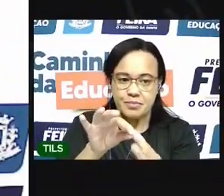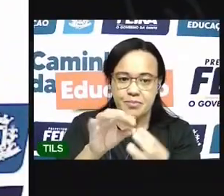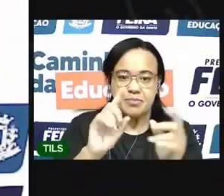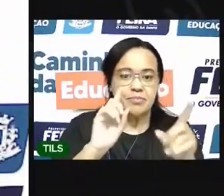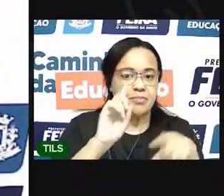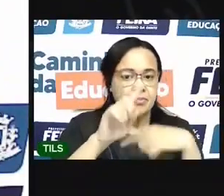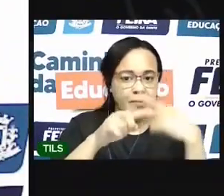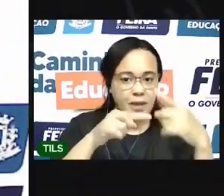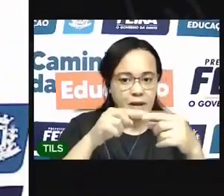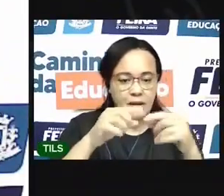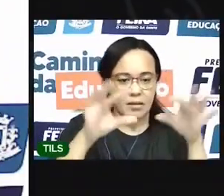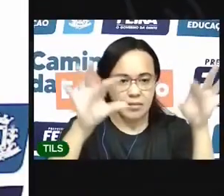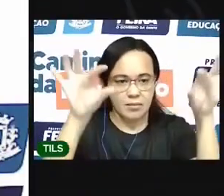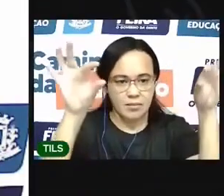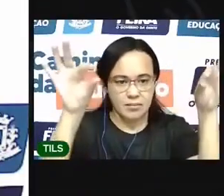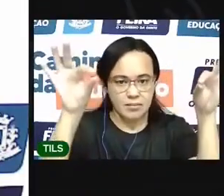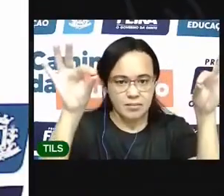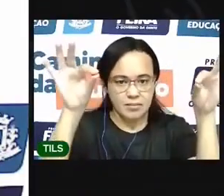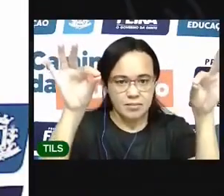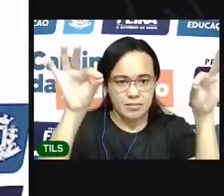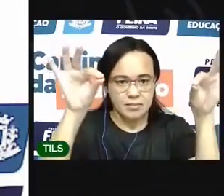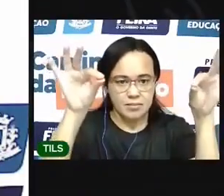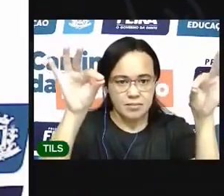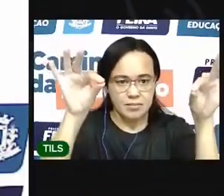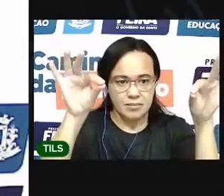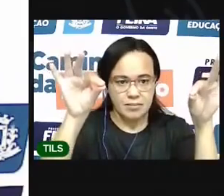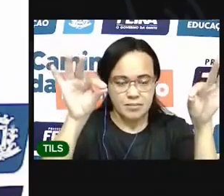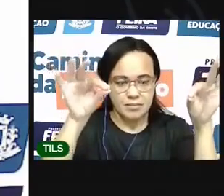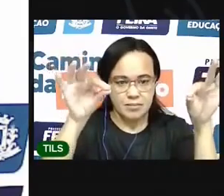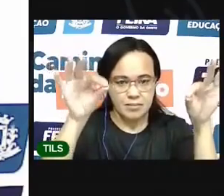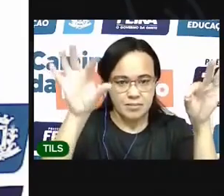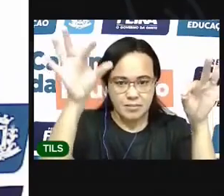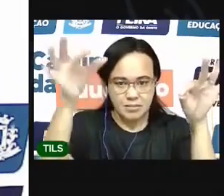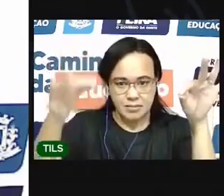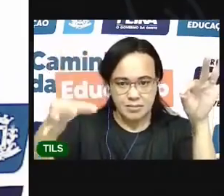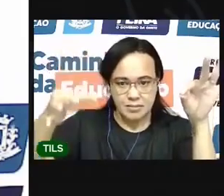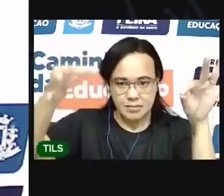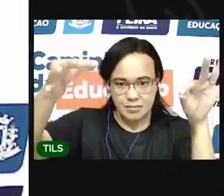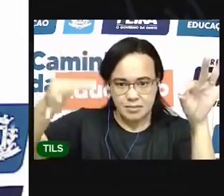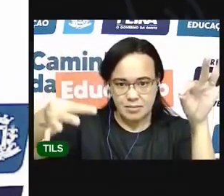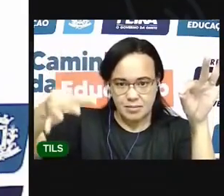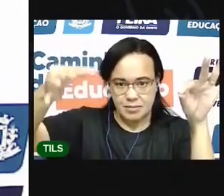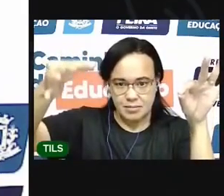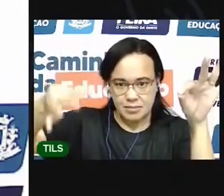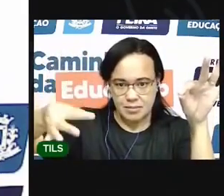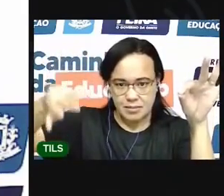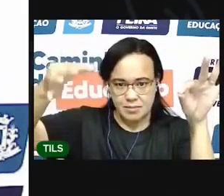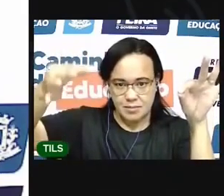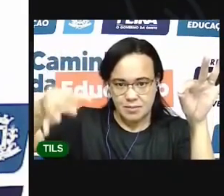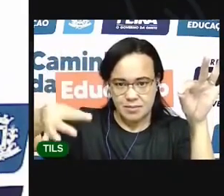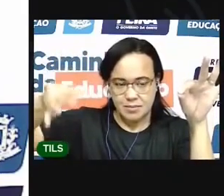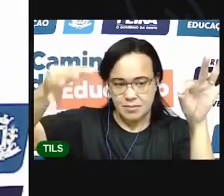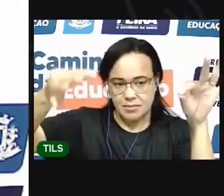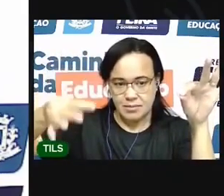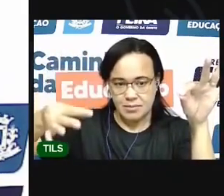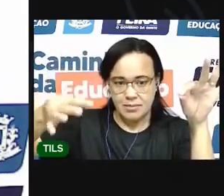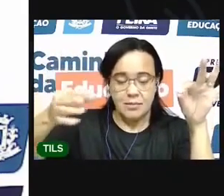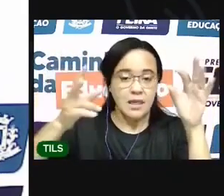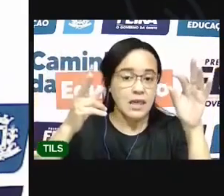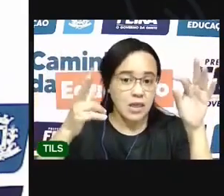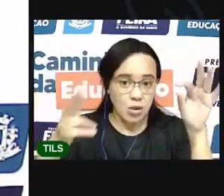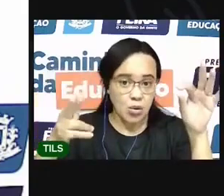Depois que você fizer isso você passa a mão aqui do lado vai dobrando Tá? Para a sua folha ficar assim